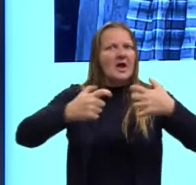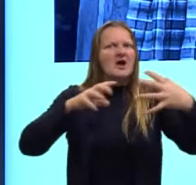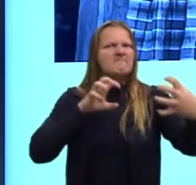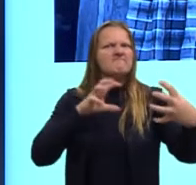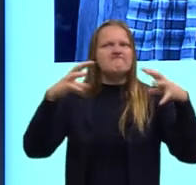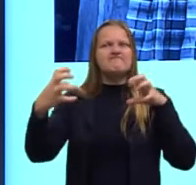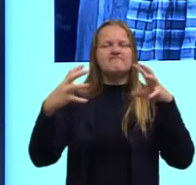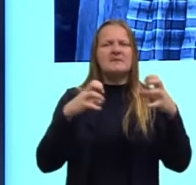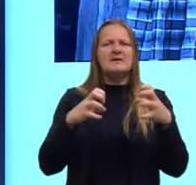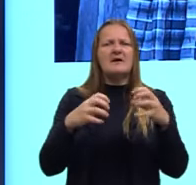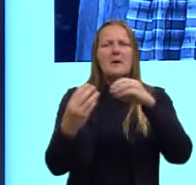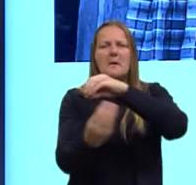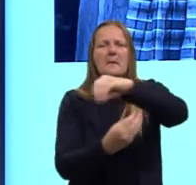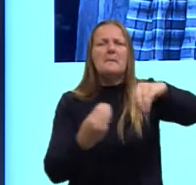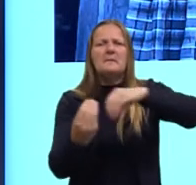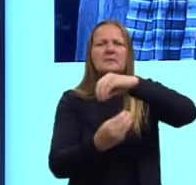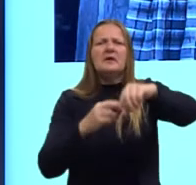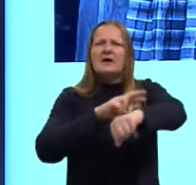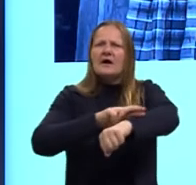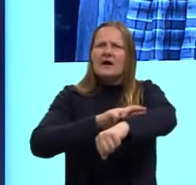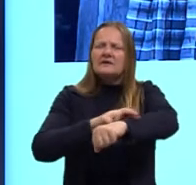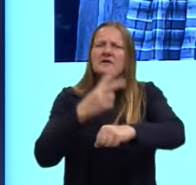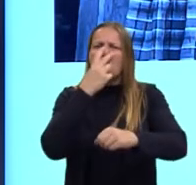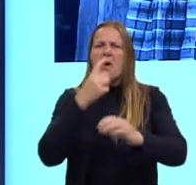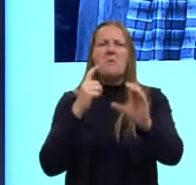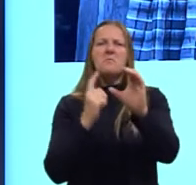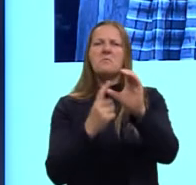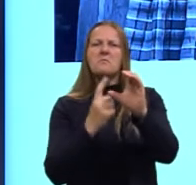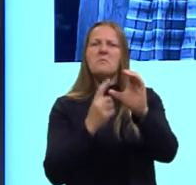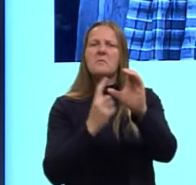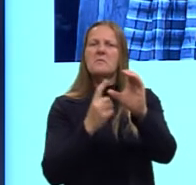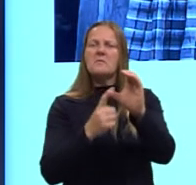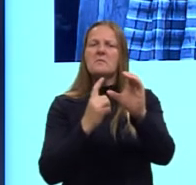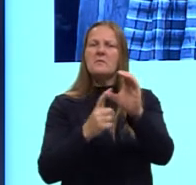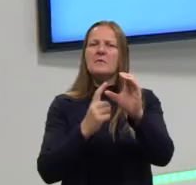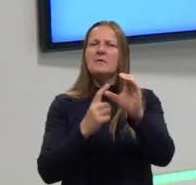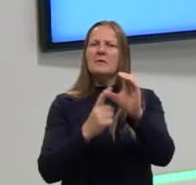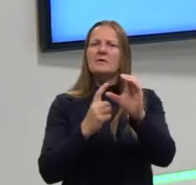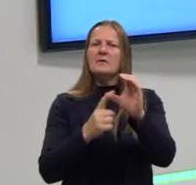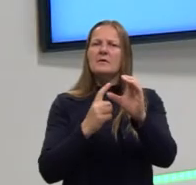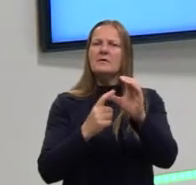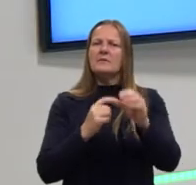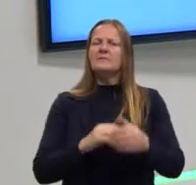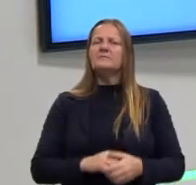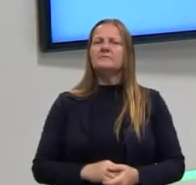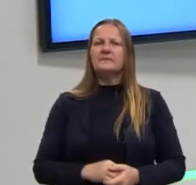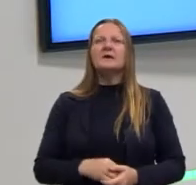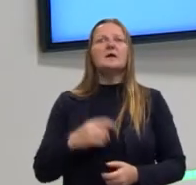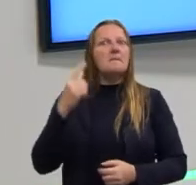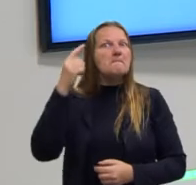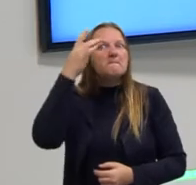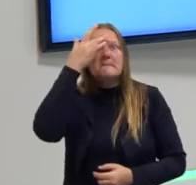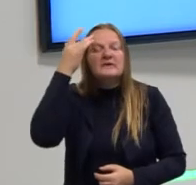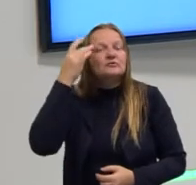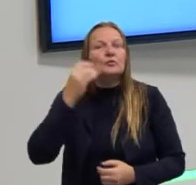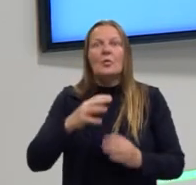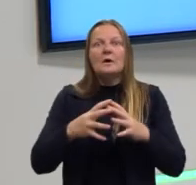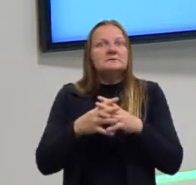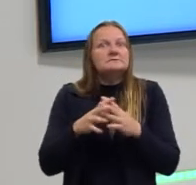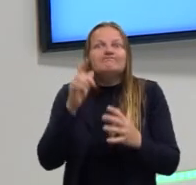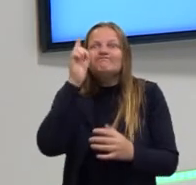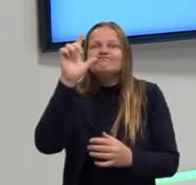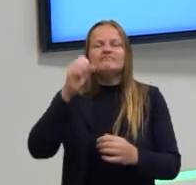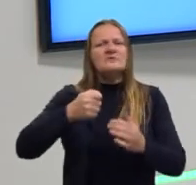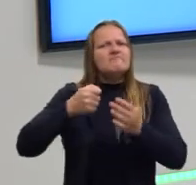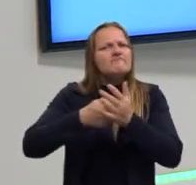misturar as raças é comunismo. para a gente ver também a doideira dessas pessoas. De que a